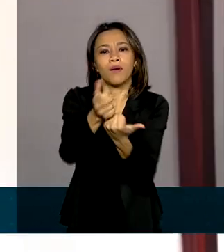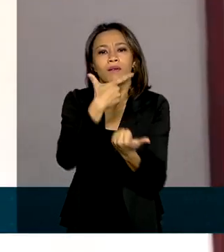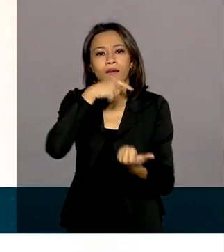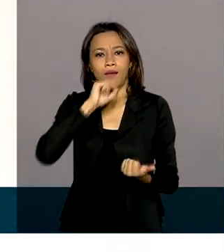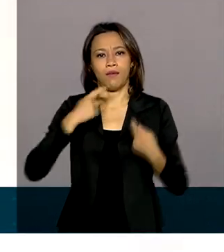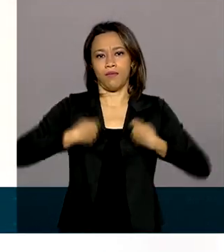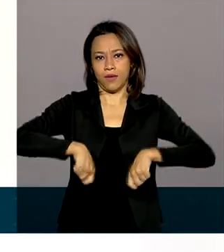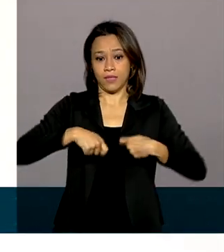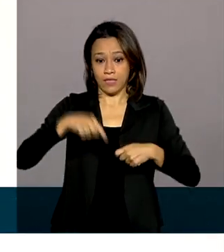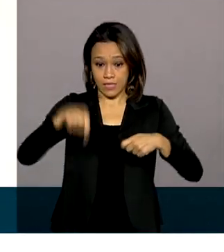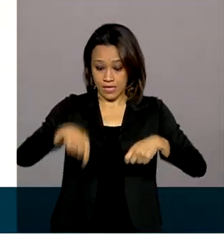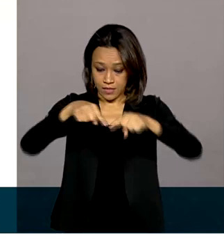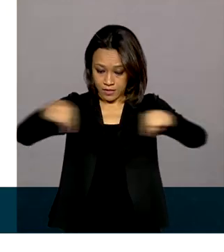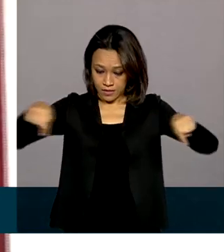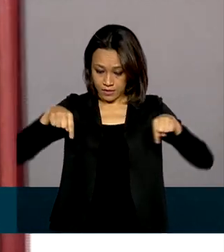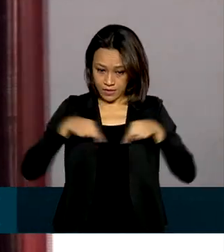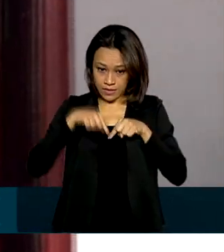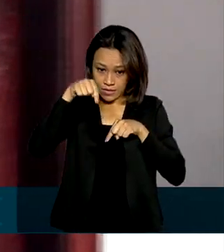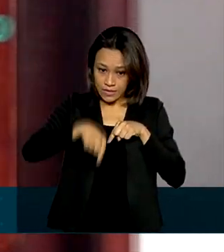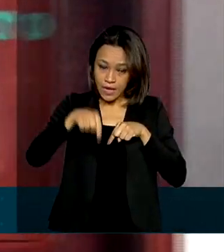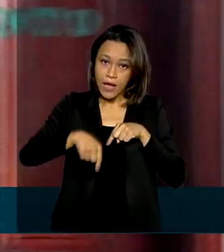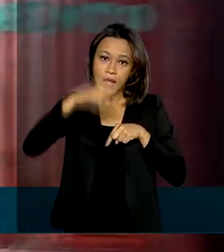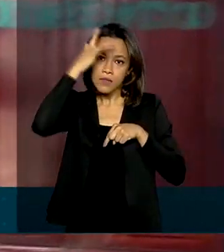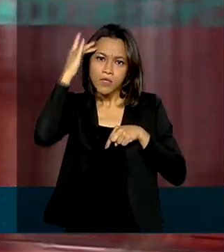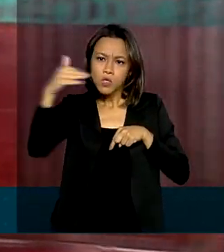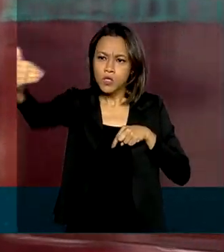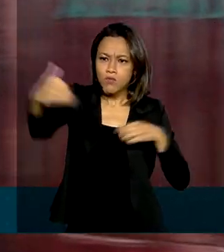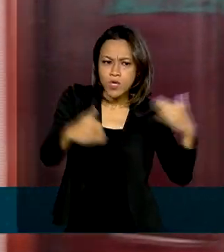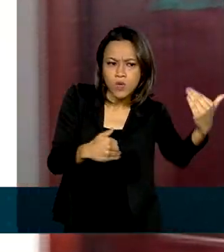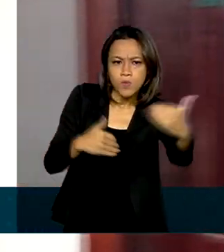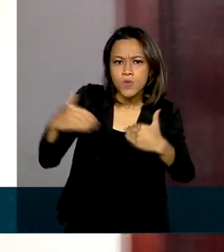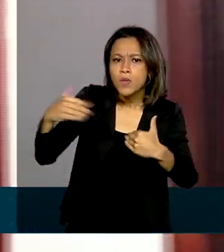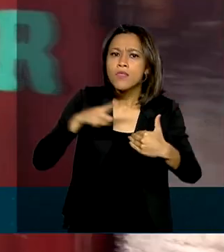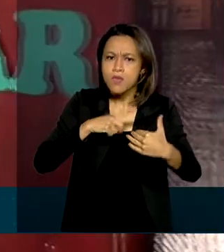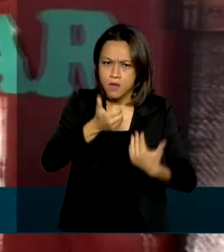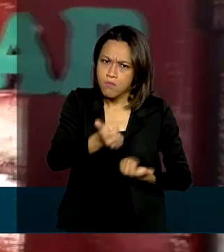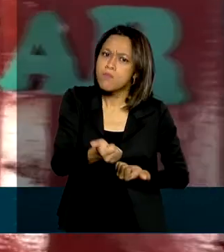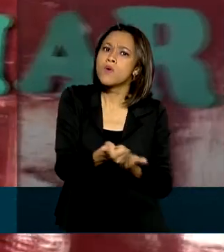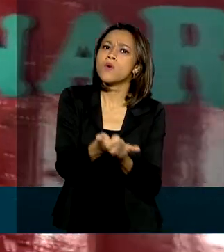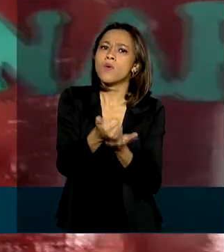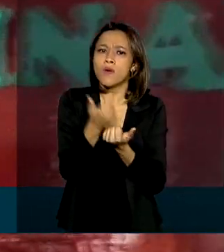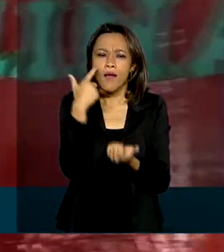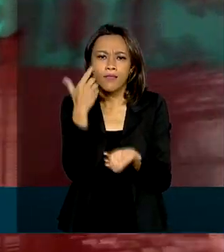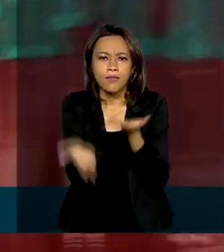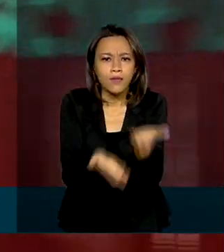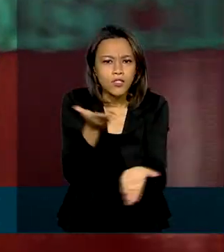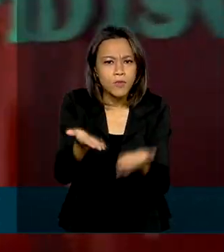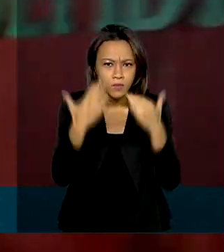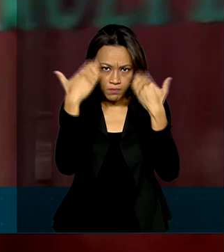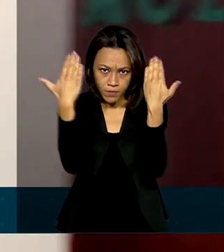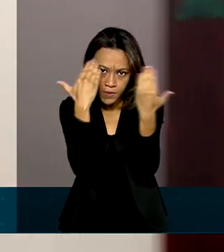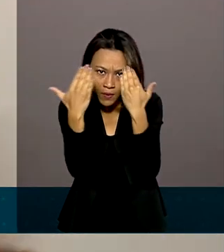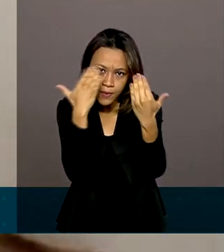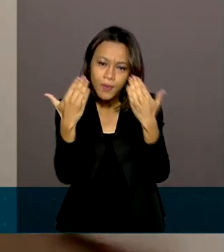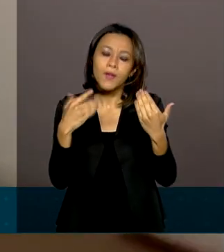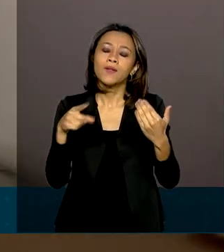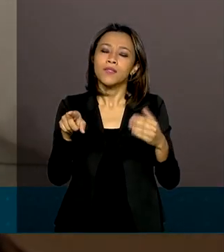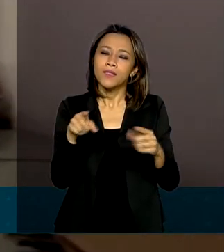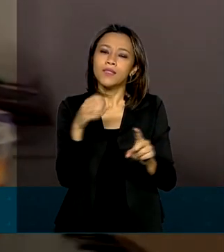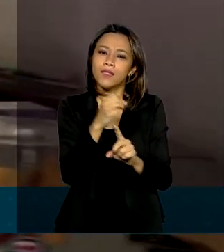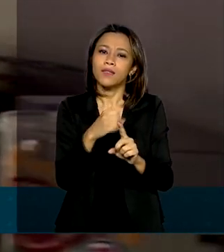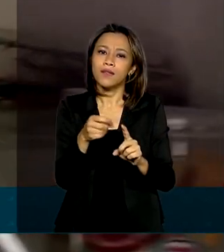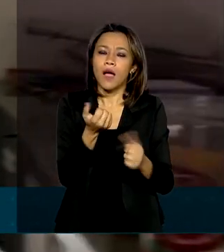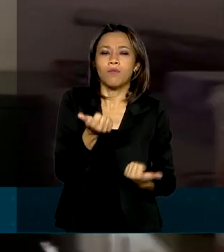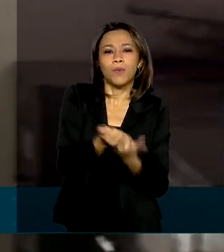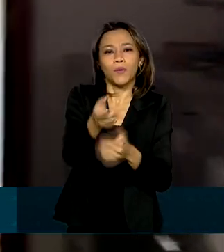Nessas salas, os moradores da cidade encontram, além de apoio, atendimento psicológico e assistência